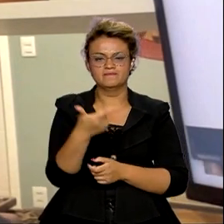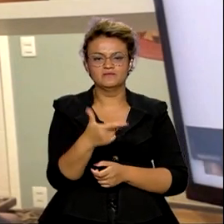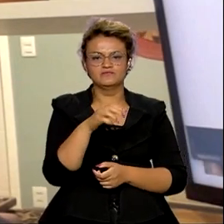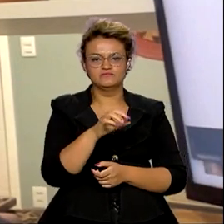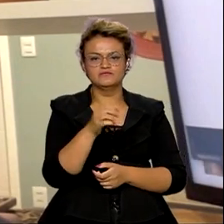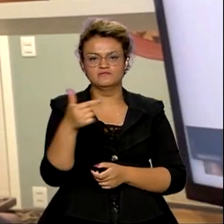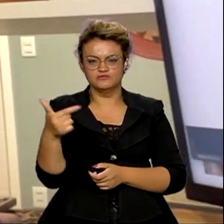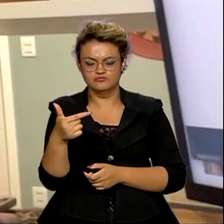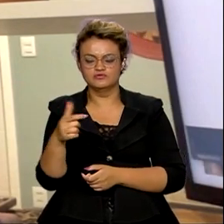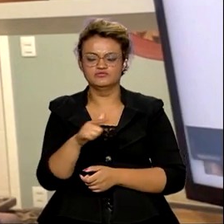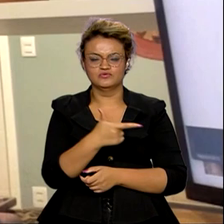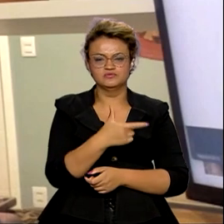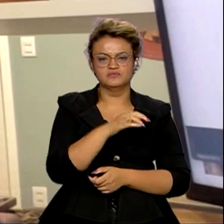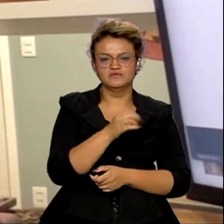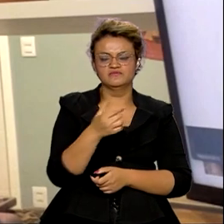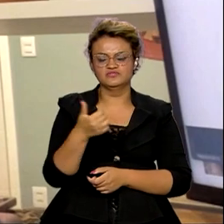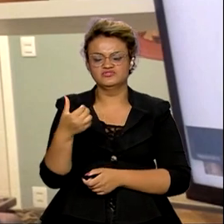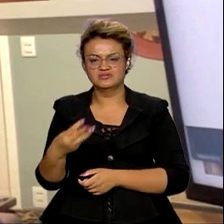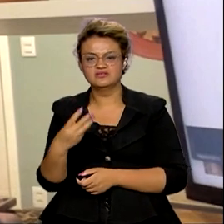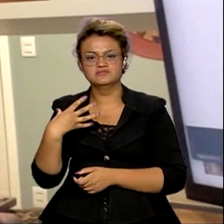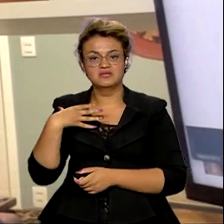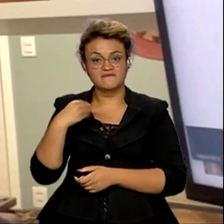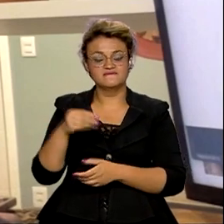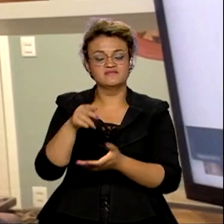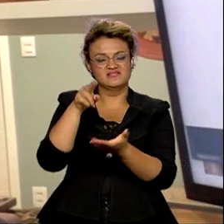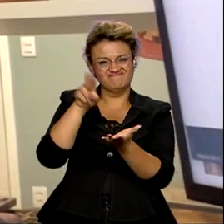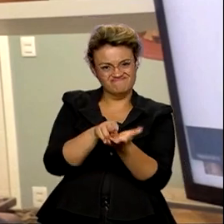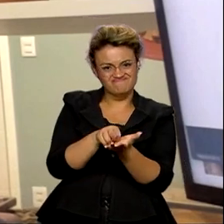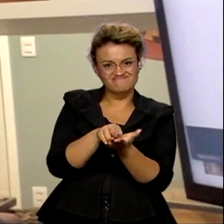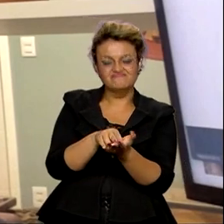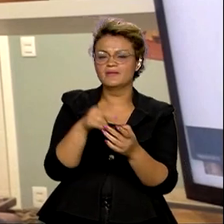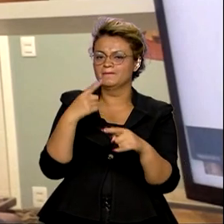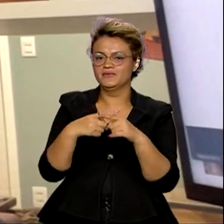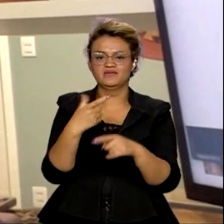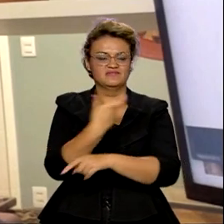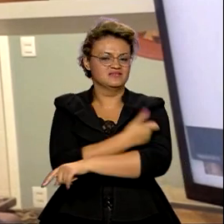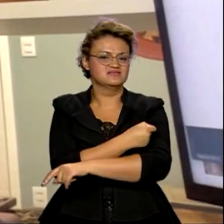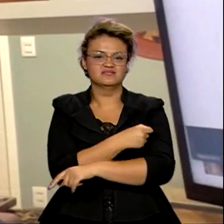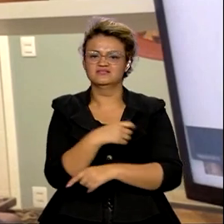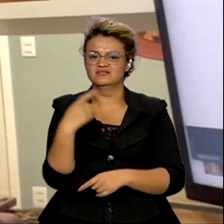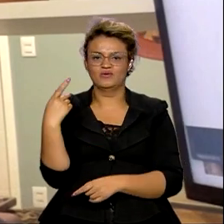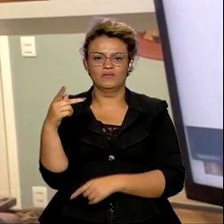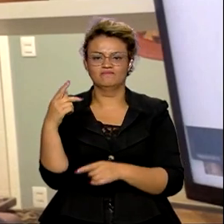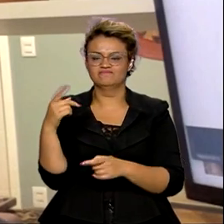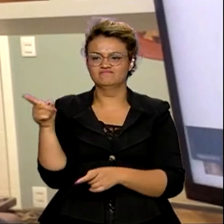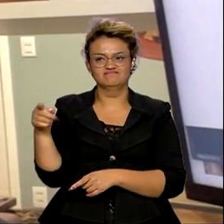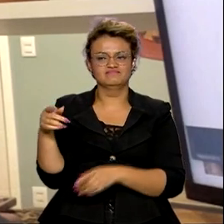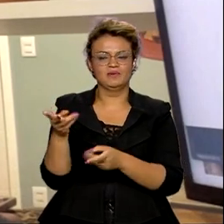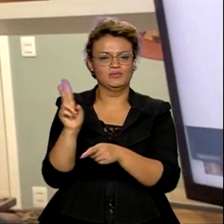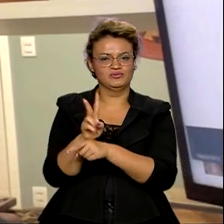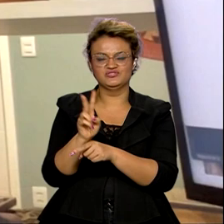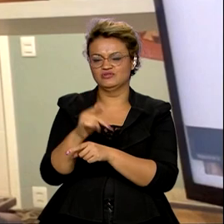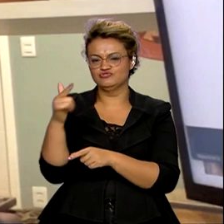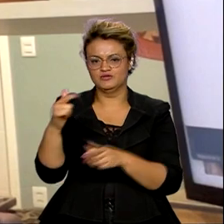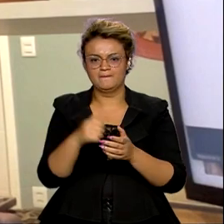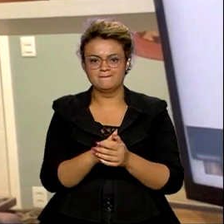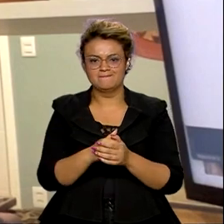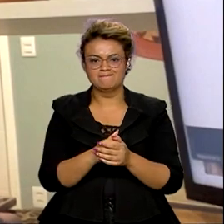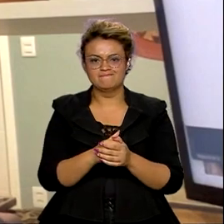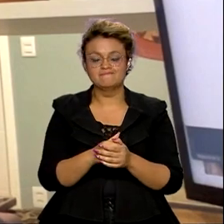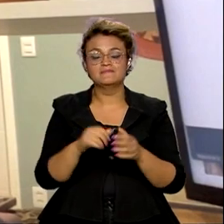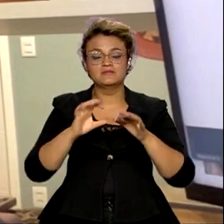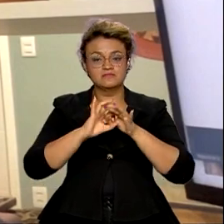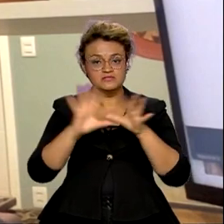2023 com minha filha hospitalizada porque não tinha vacina contra essa doença. No primeiro dia que foi